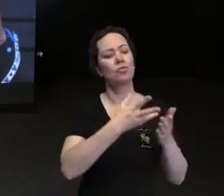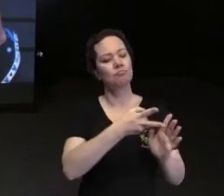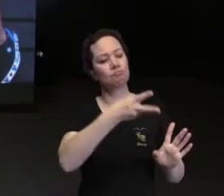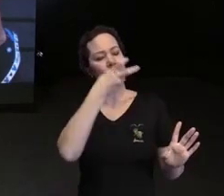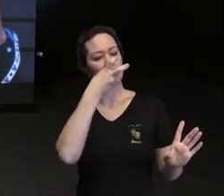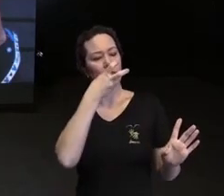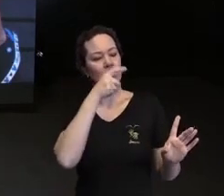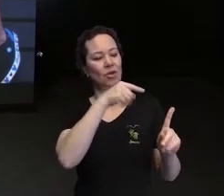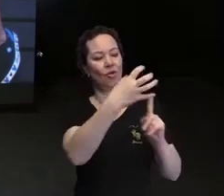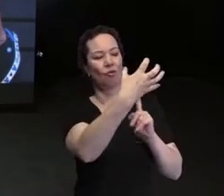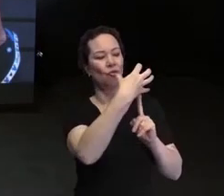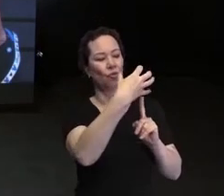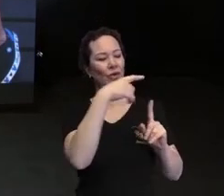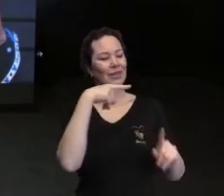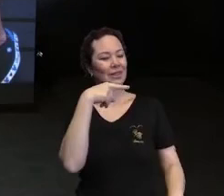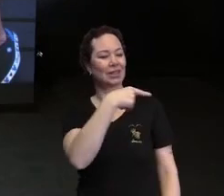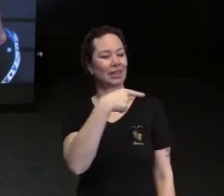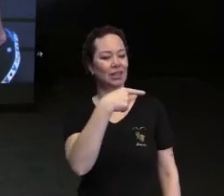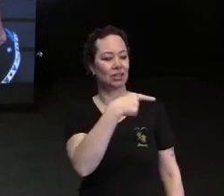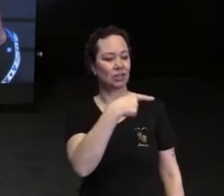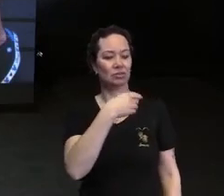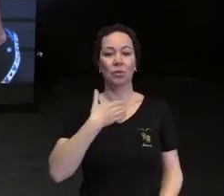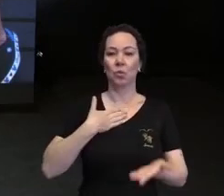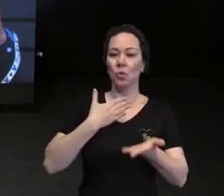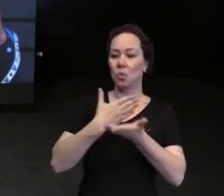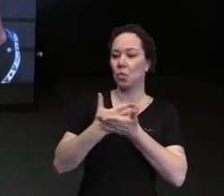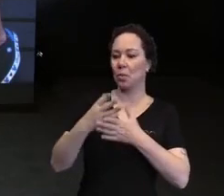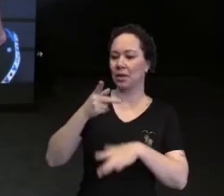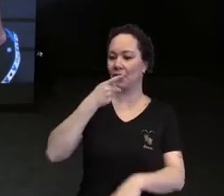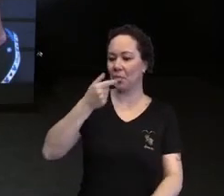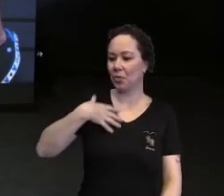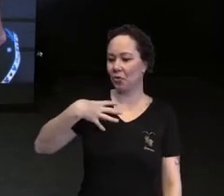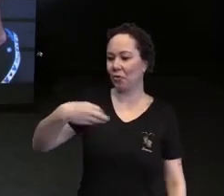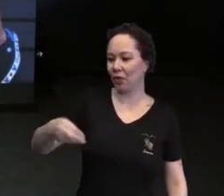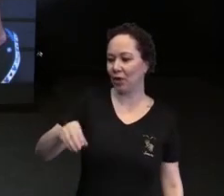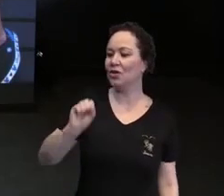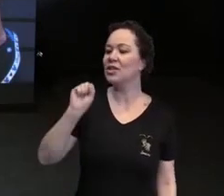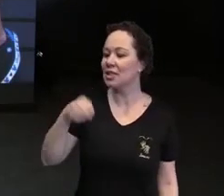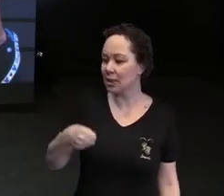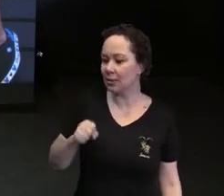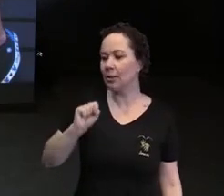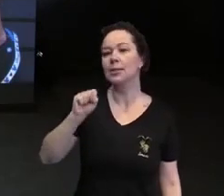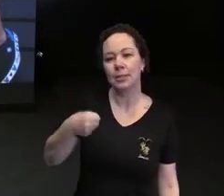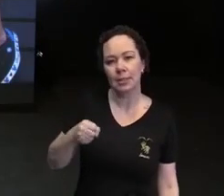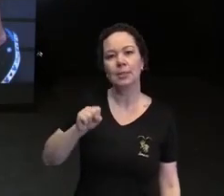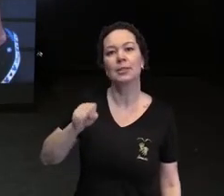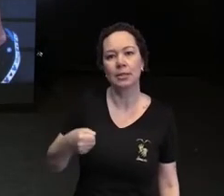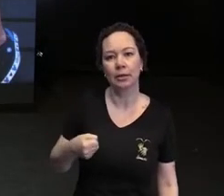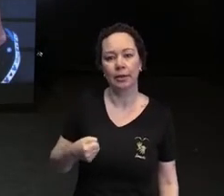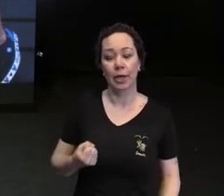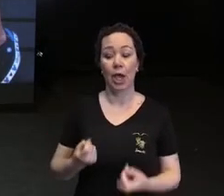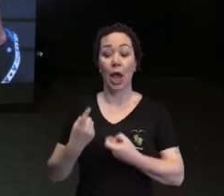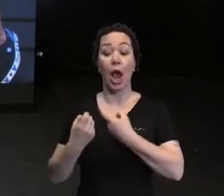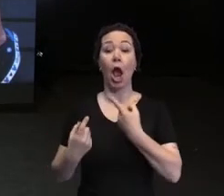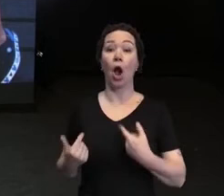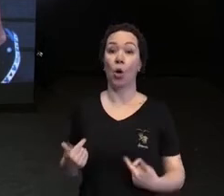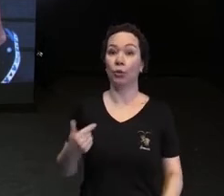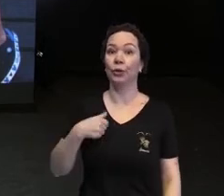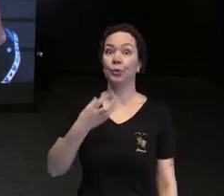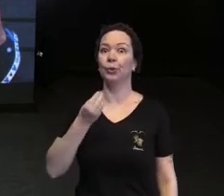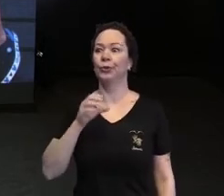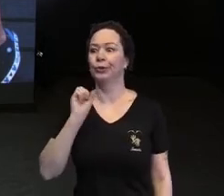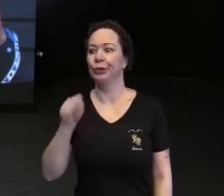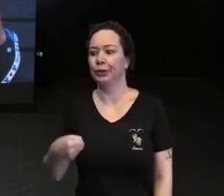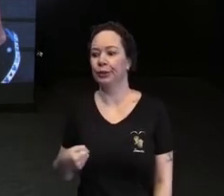preferências sim para tudo aquilo que ele gosta e alguns sims inclusive foi demais Rafael saiu para dar uma volta